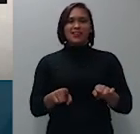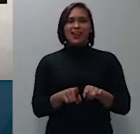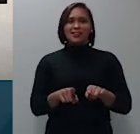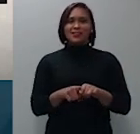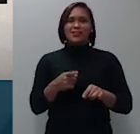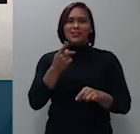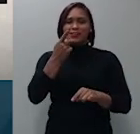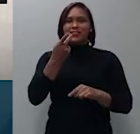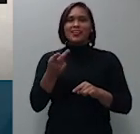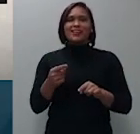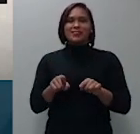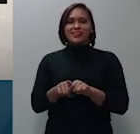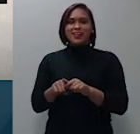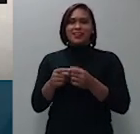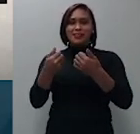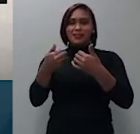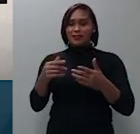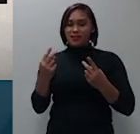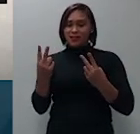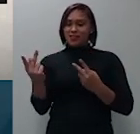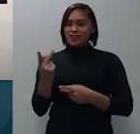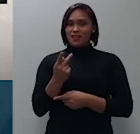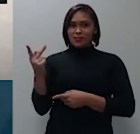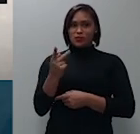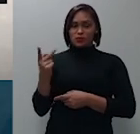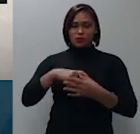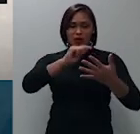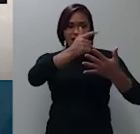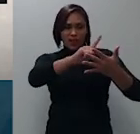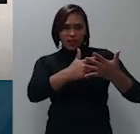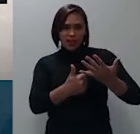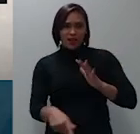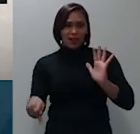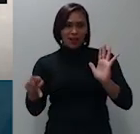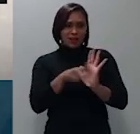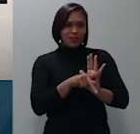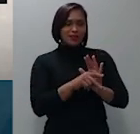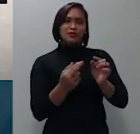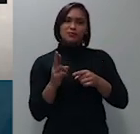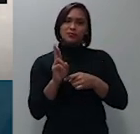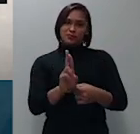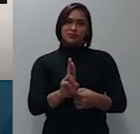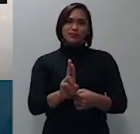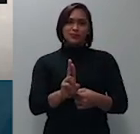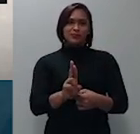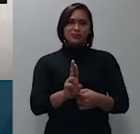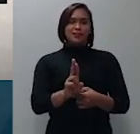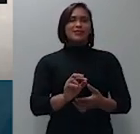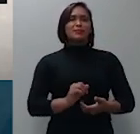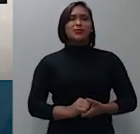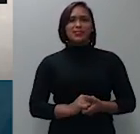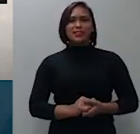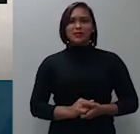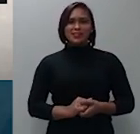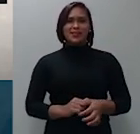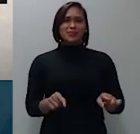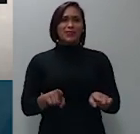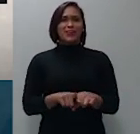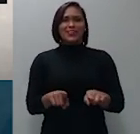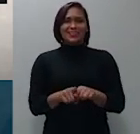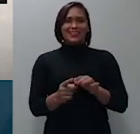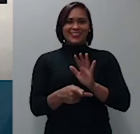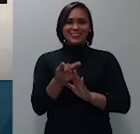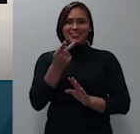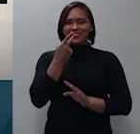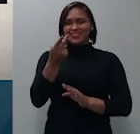ambas da lavra deste signatário que é amparado no procedimento firmado no RESP 1